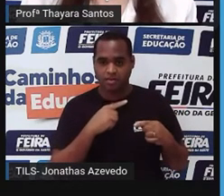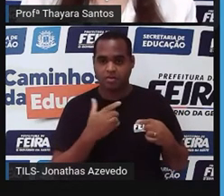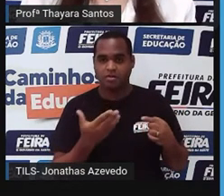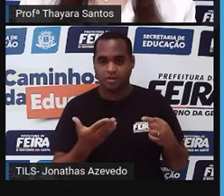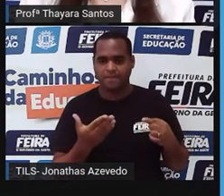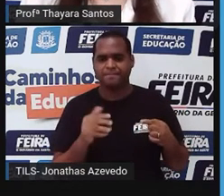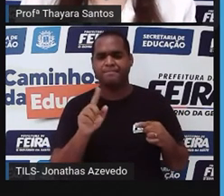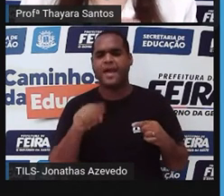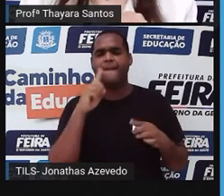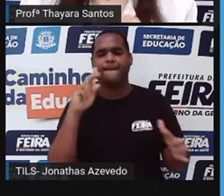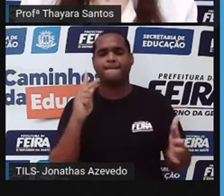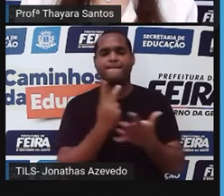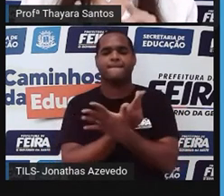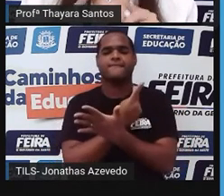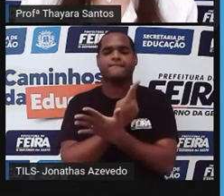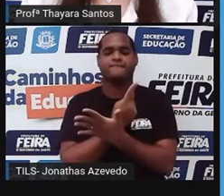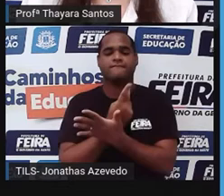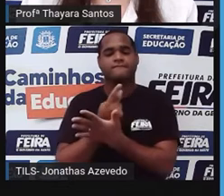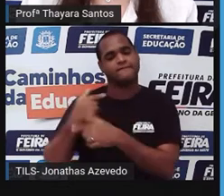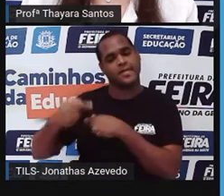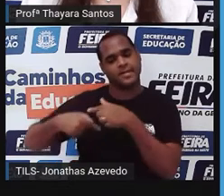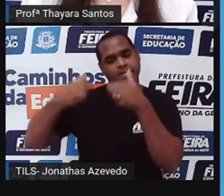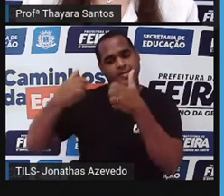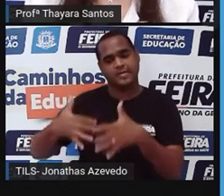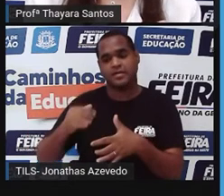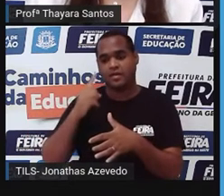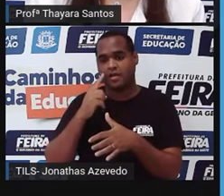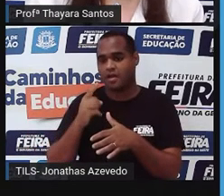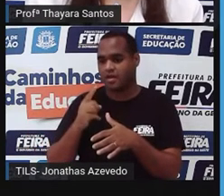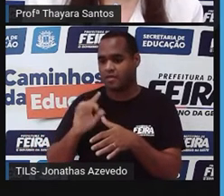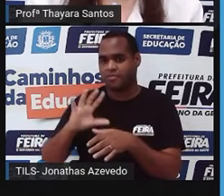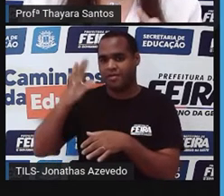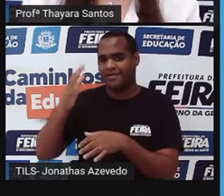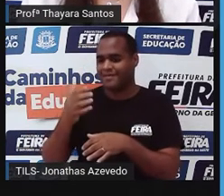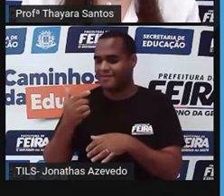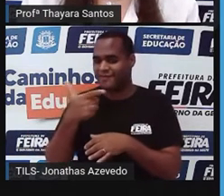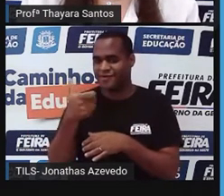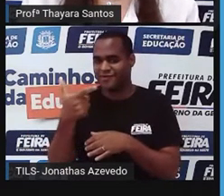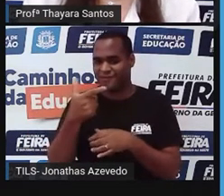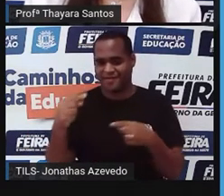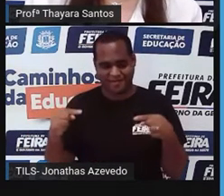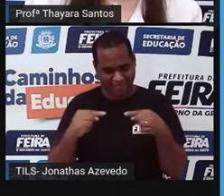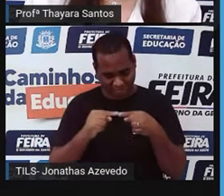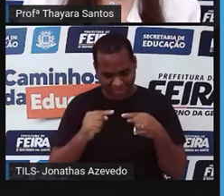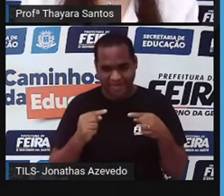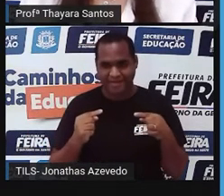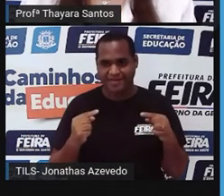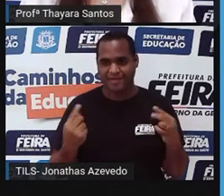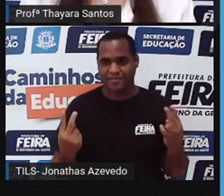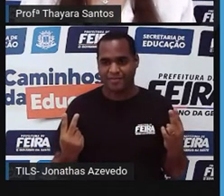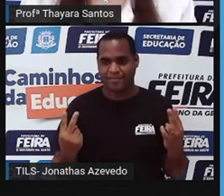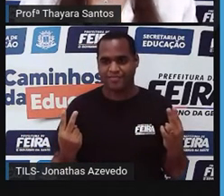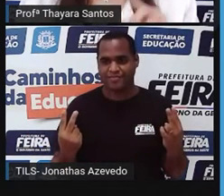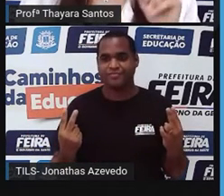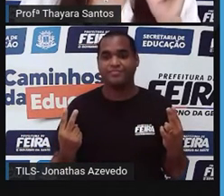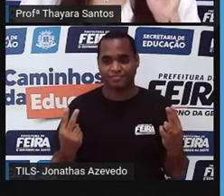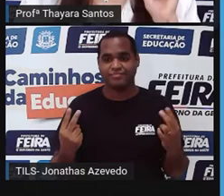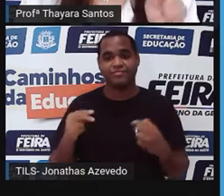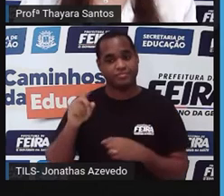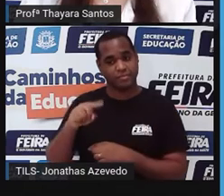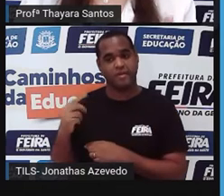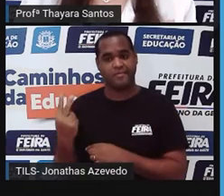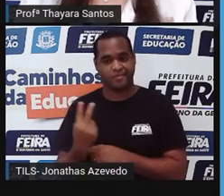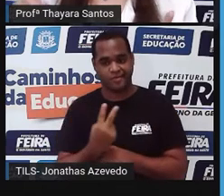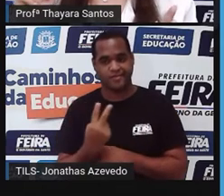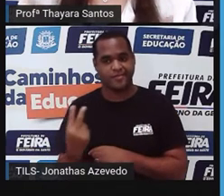genético da síndrome de Down ocorre justamente no par 21. Por isso que a gente chama de trissomia do cromossomo 21. Era pra